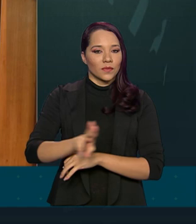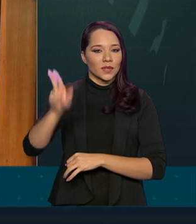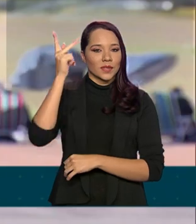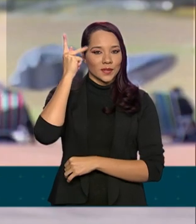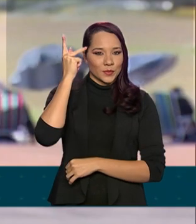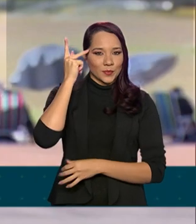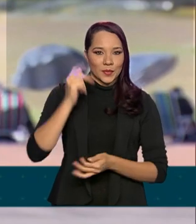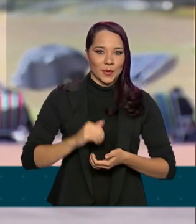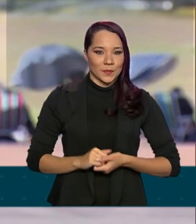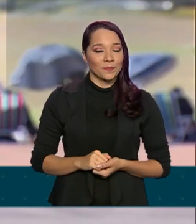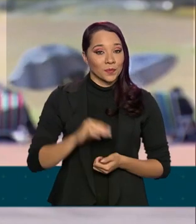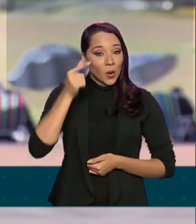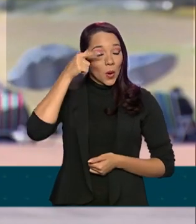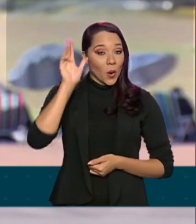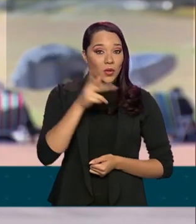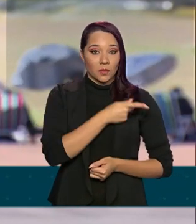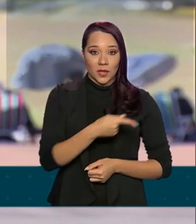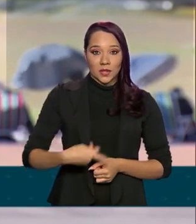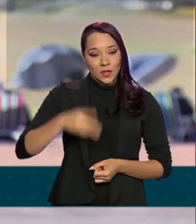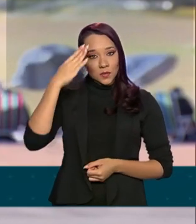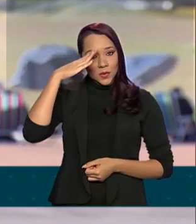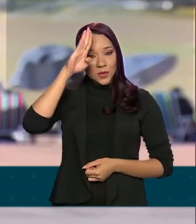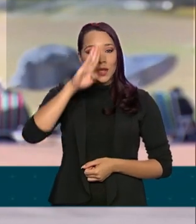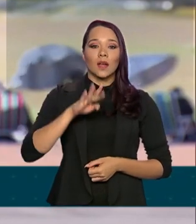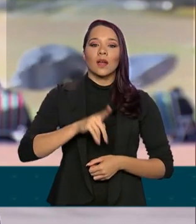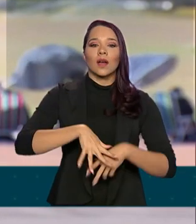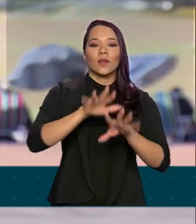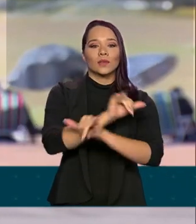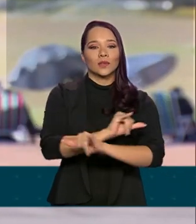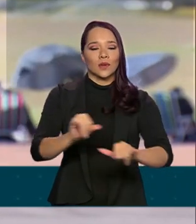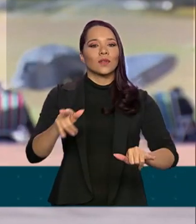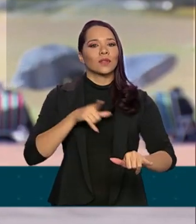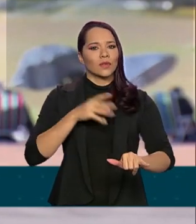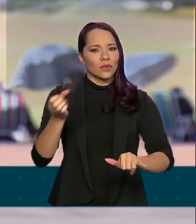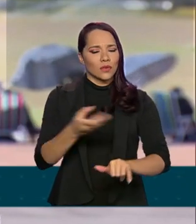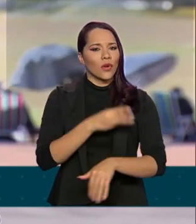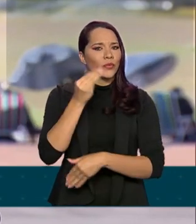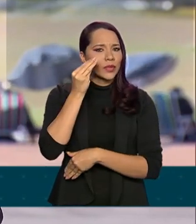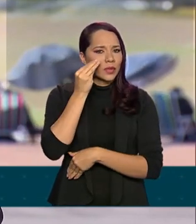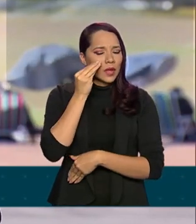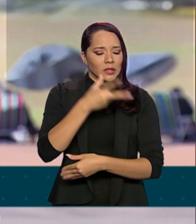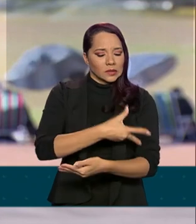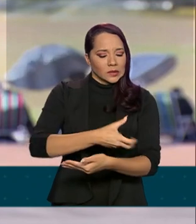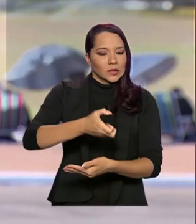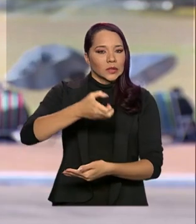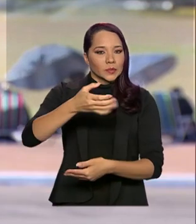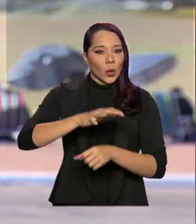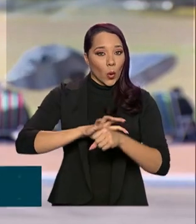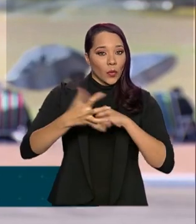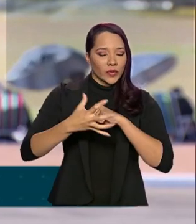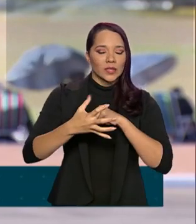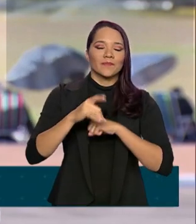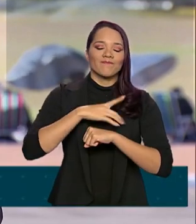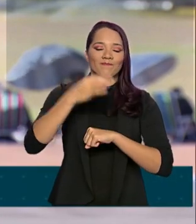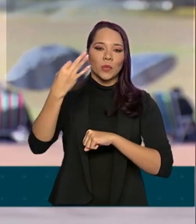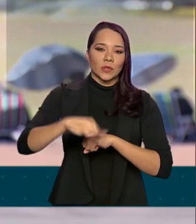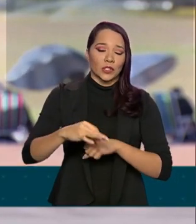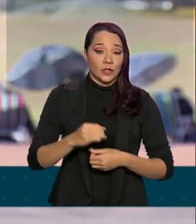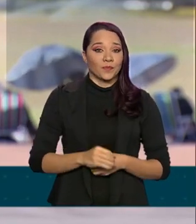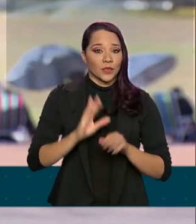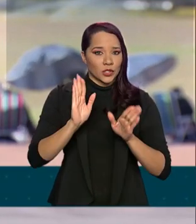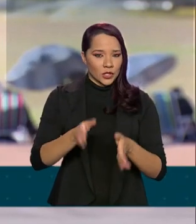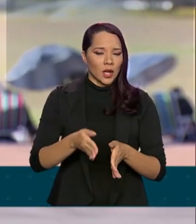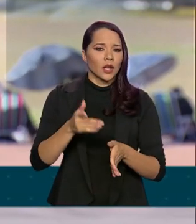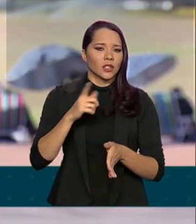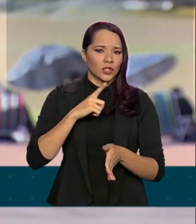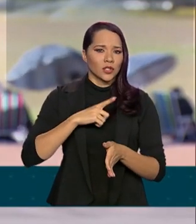de São Paulo. Ontem, o presidente Bolsonaro anunciou que fez um novo teste para o Covid-19, que deu positivo. Ele já havia sido